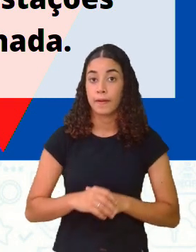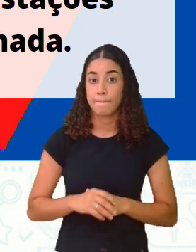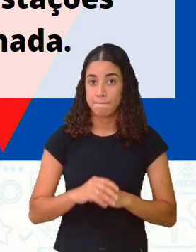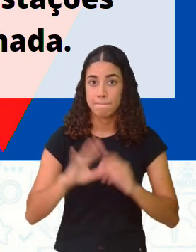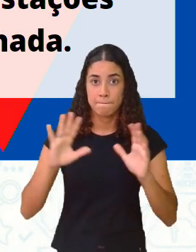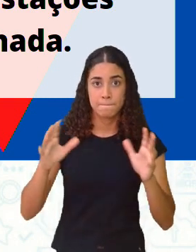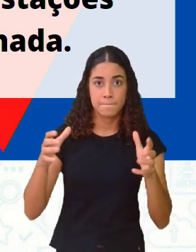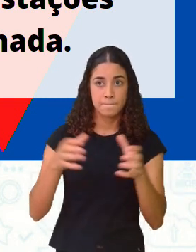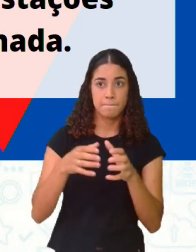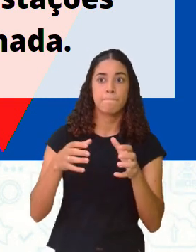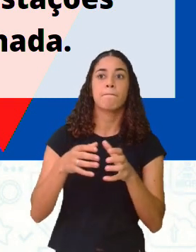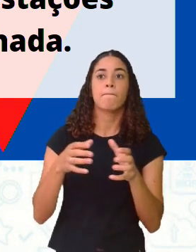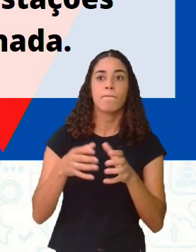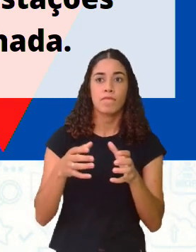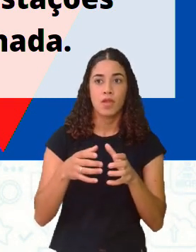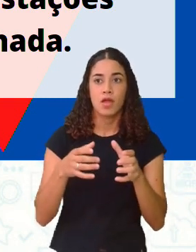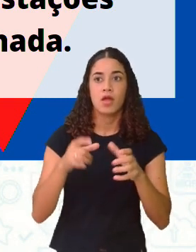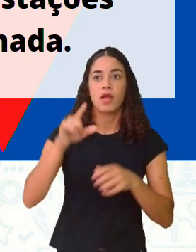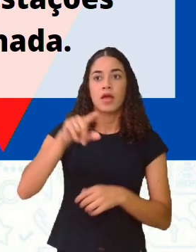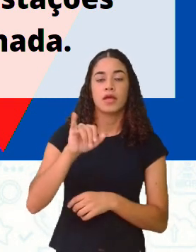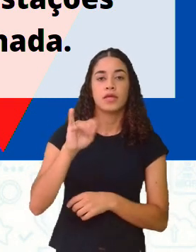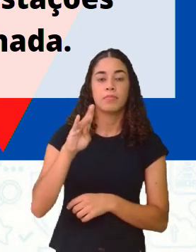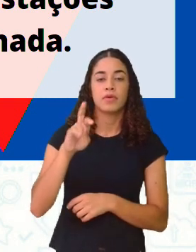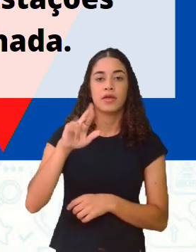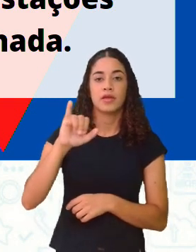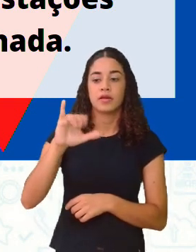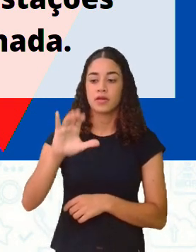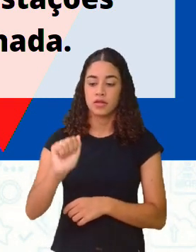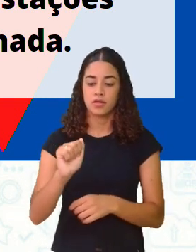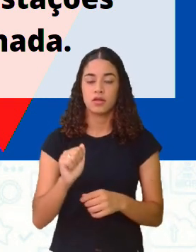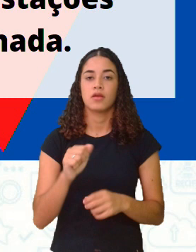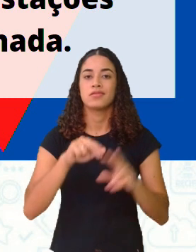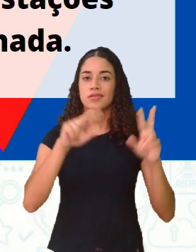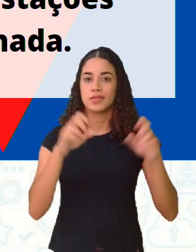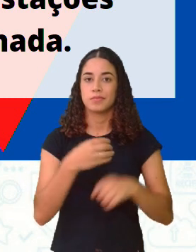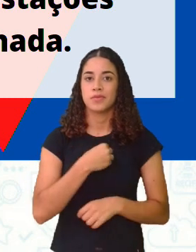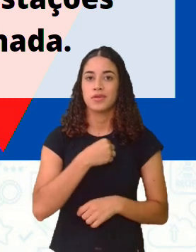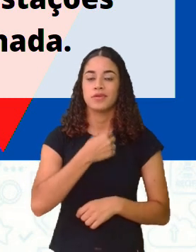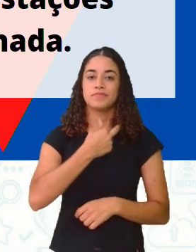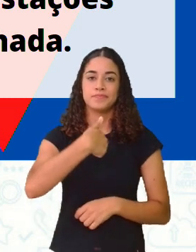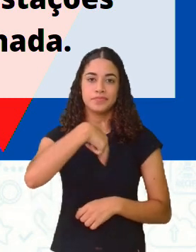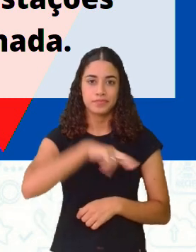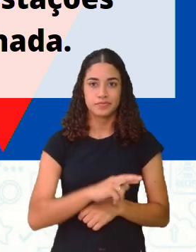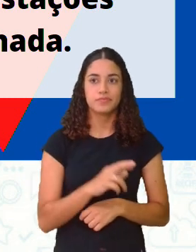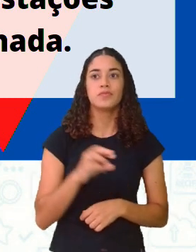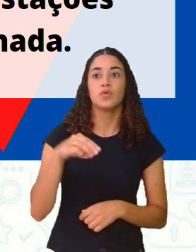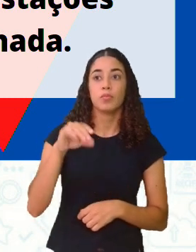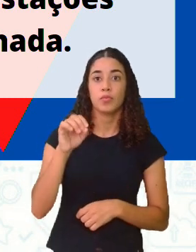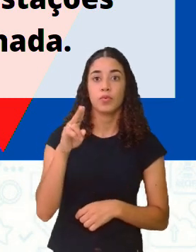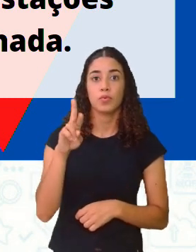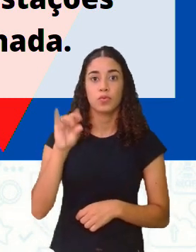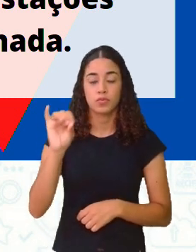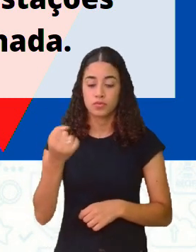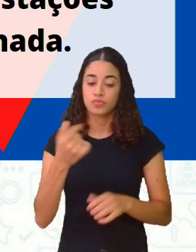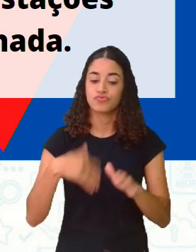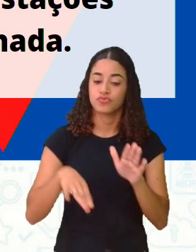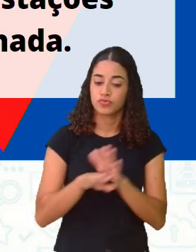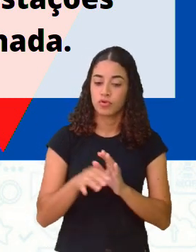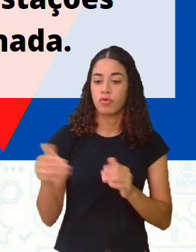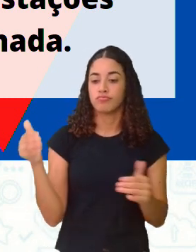Ibérica, né? Essa questão religiosa, né? Que os mouros estavam chegando, né? E